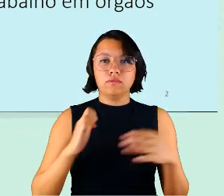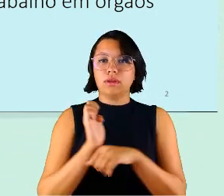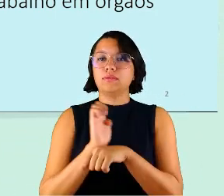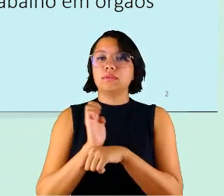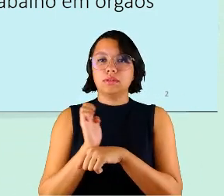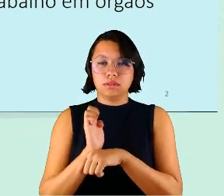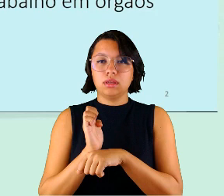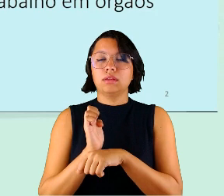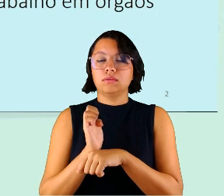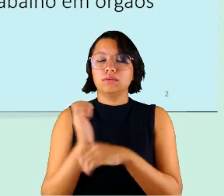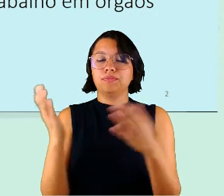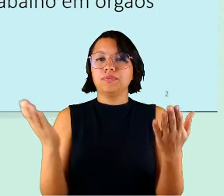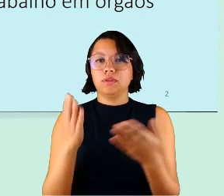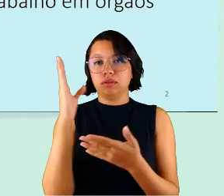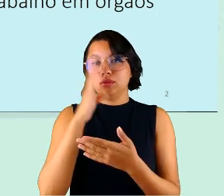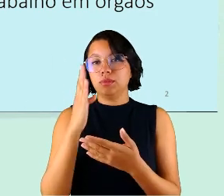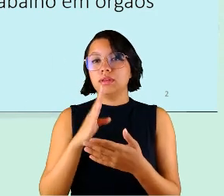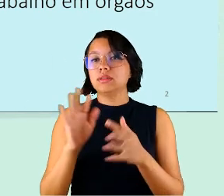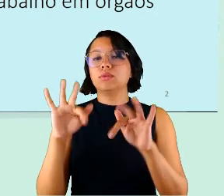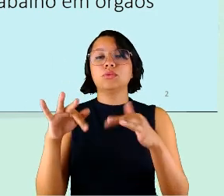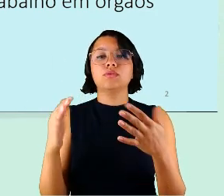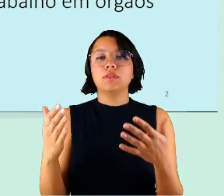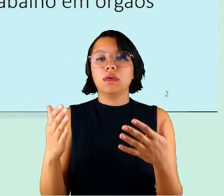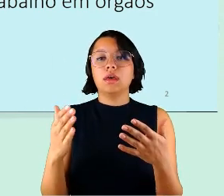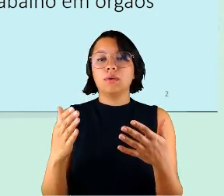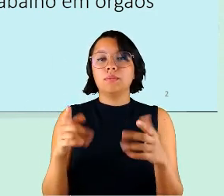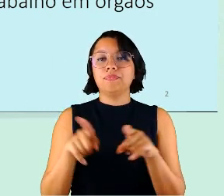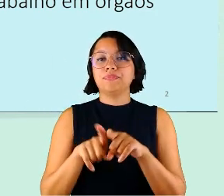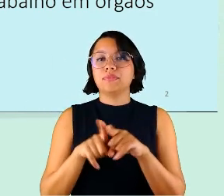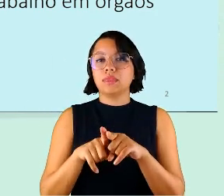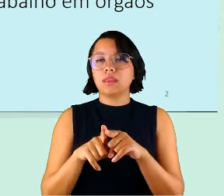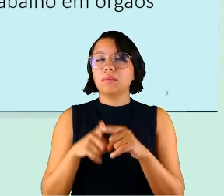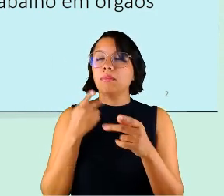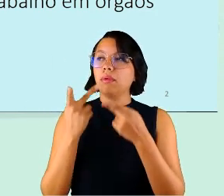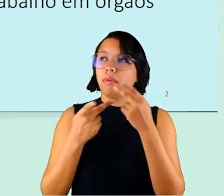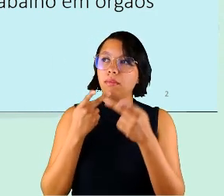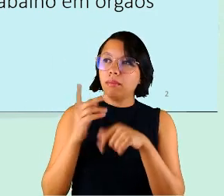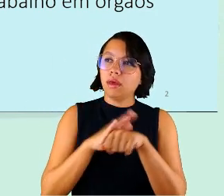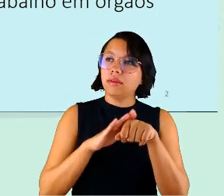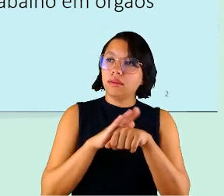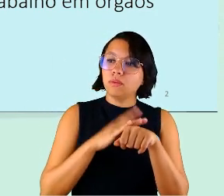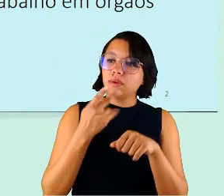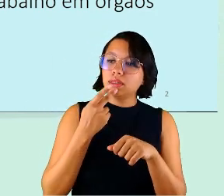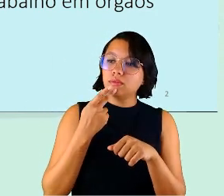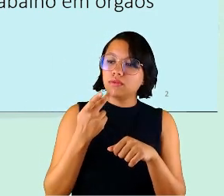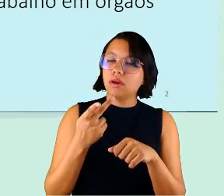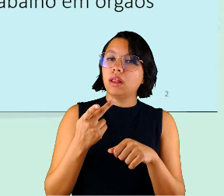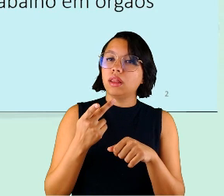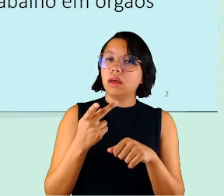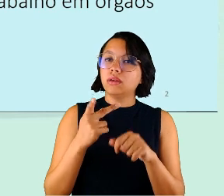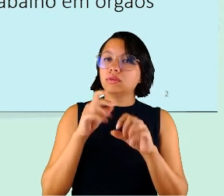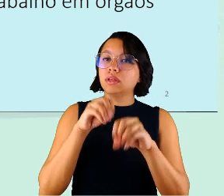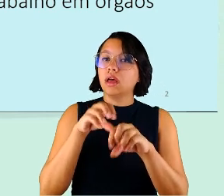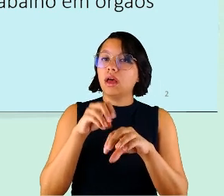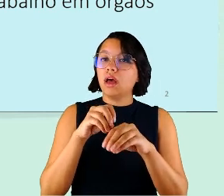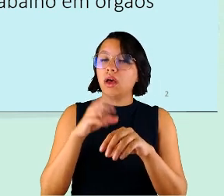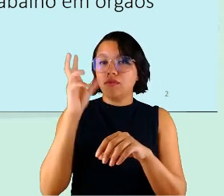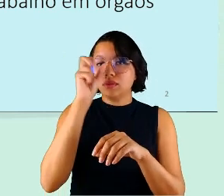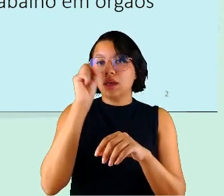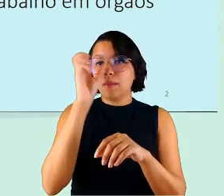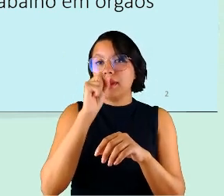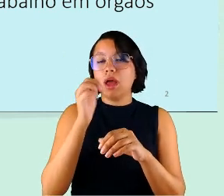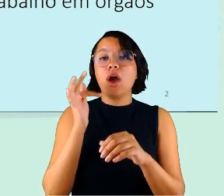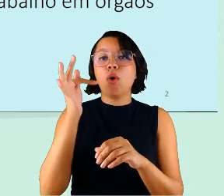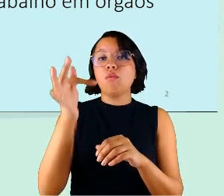federação. E aí, ao final, e ao longo da minha conversa, eu vou tratando das lições que foram sendo aprendidas, né, e o